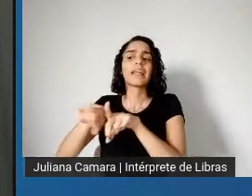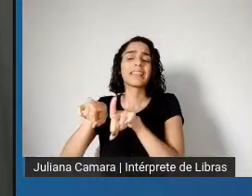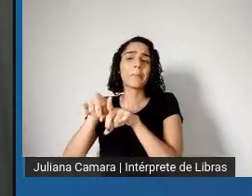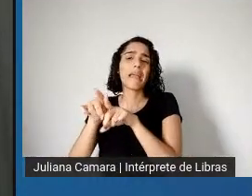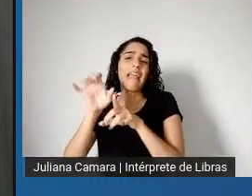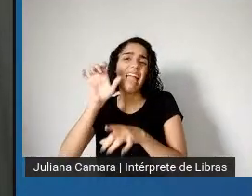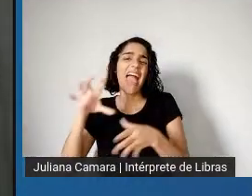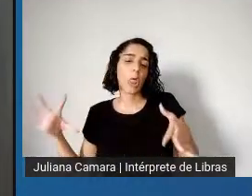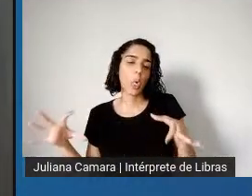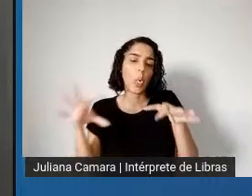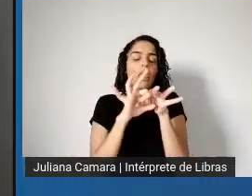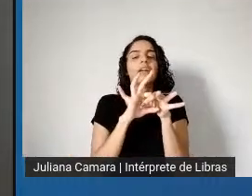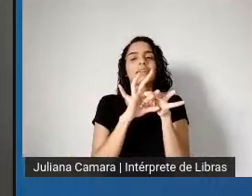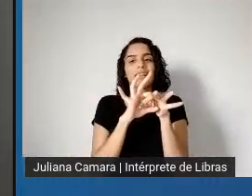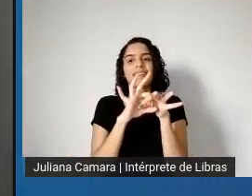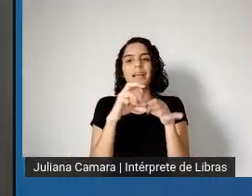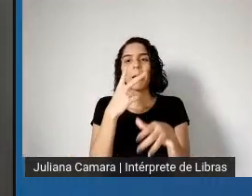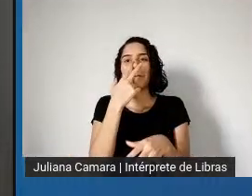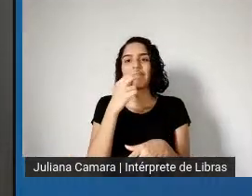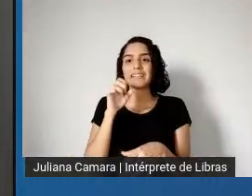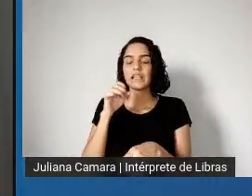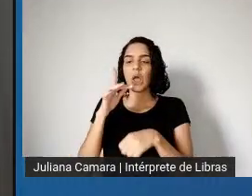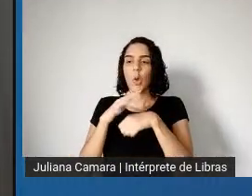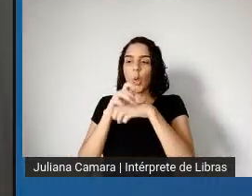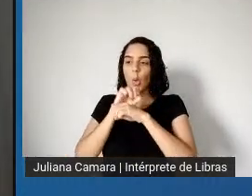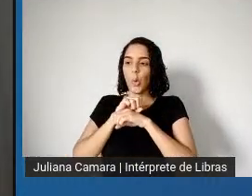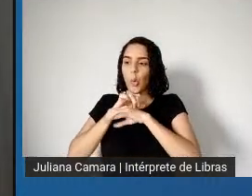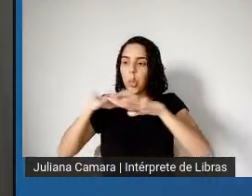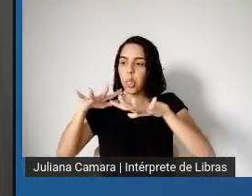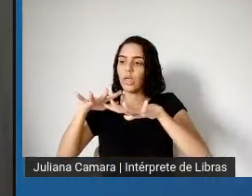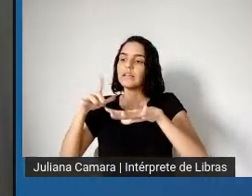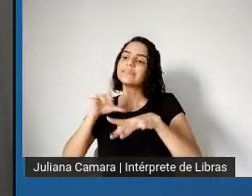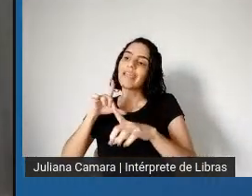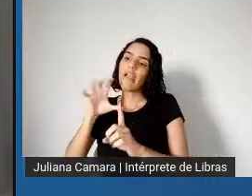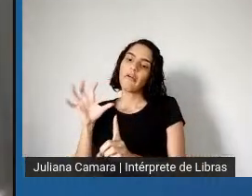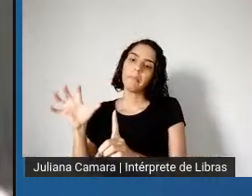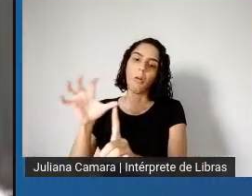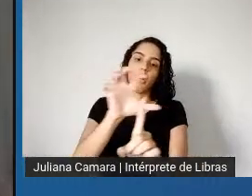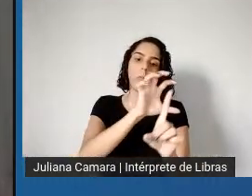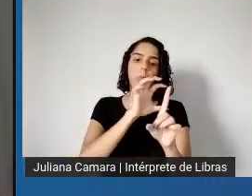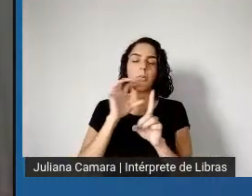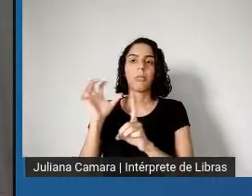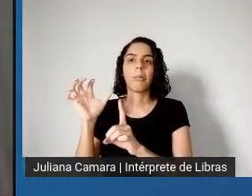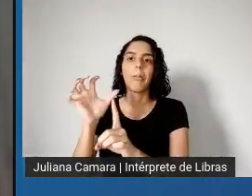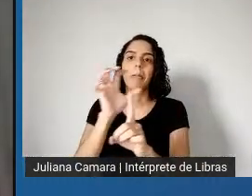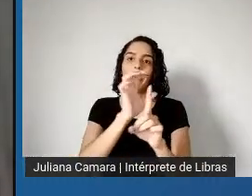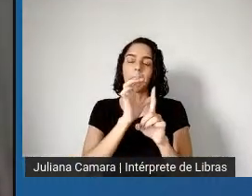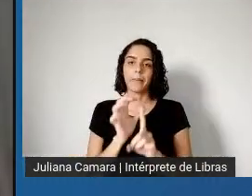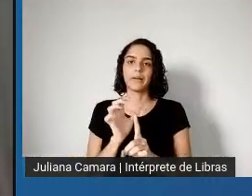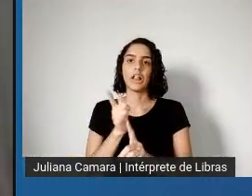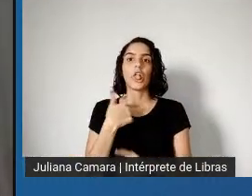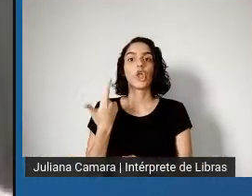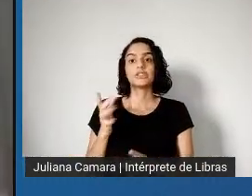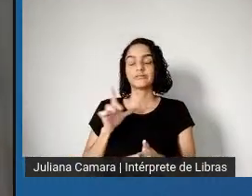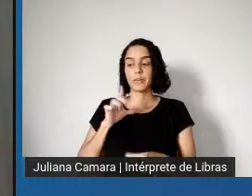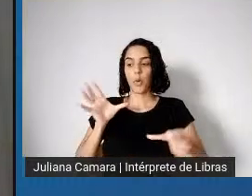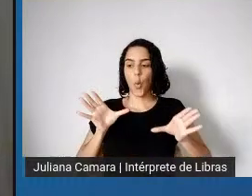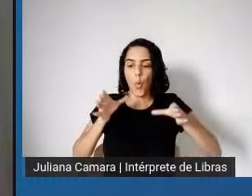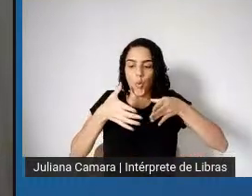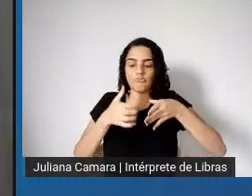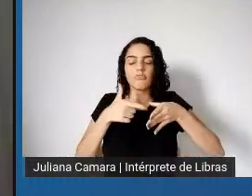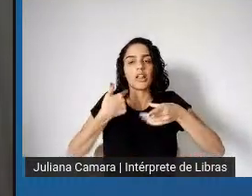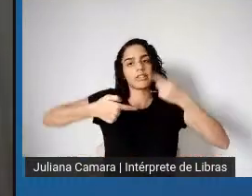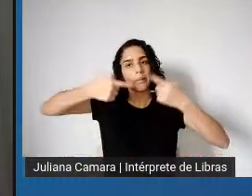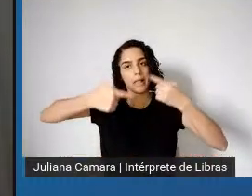consequências que vão além dela, né, nós somos, aqui é um grupo, né, que trabalha com questões de saúde,